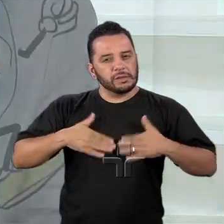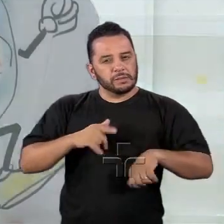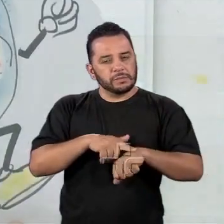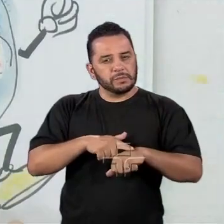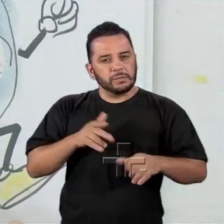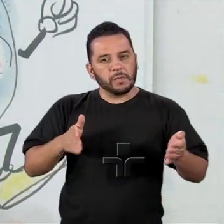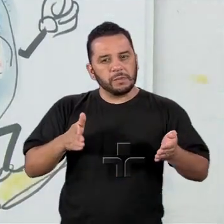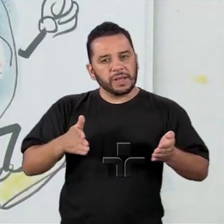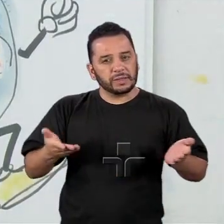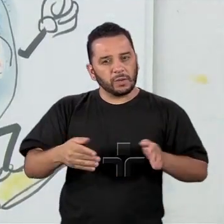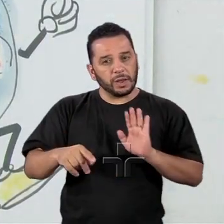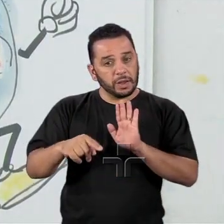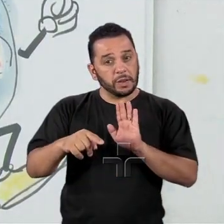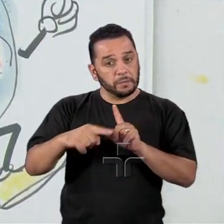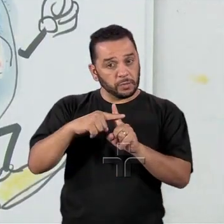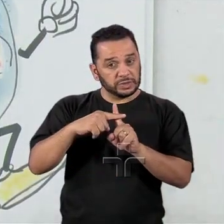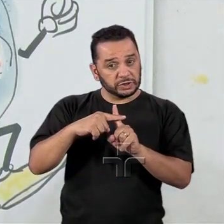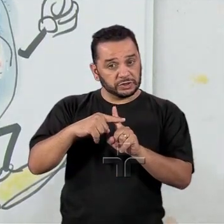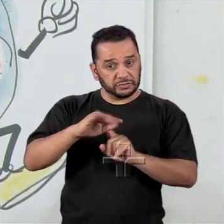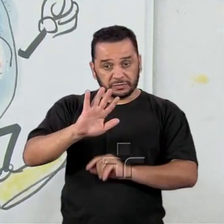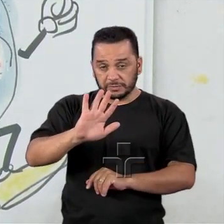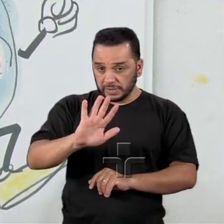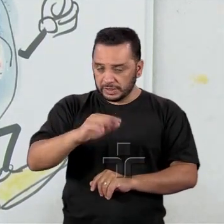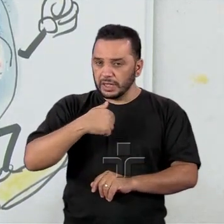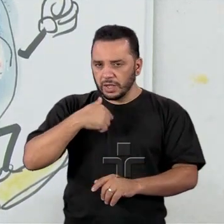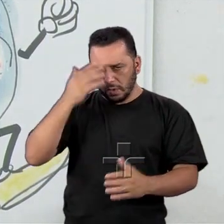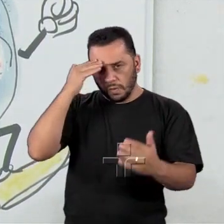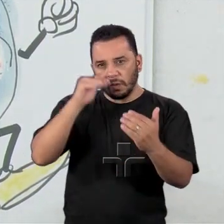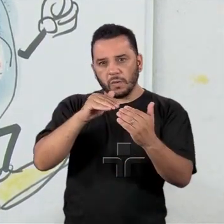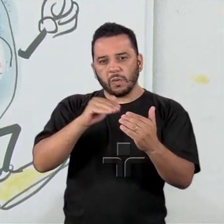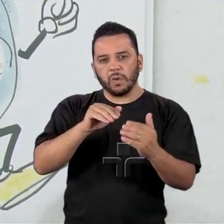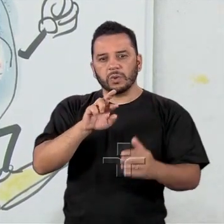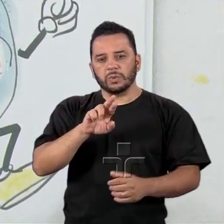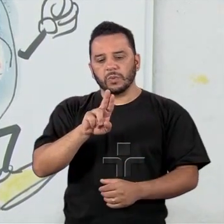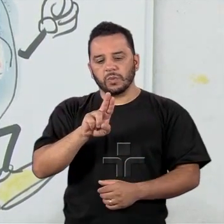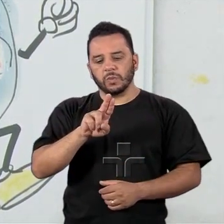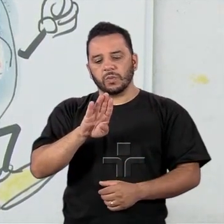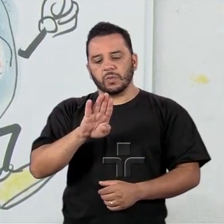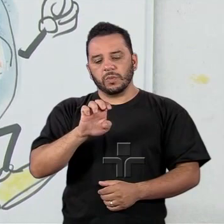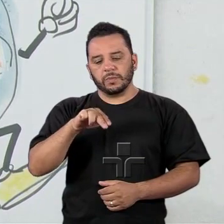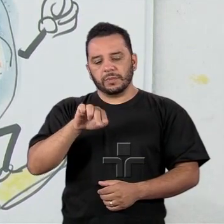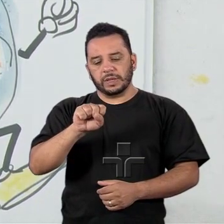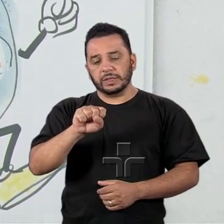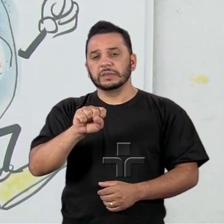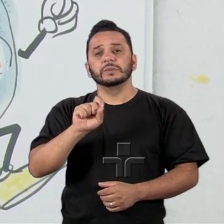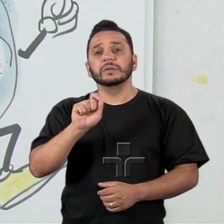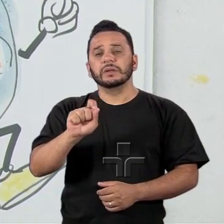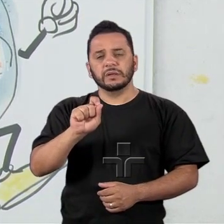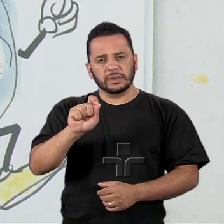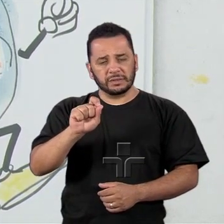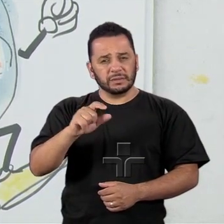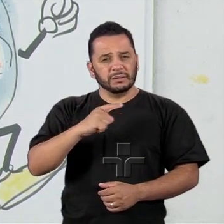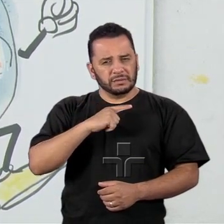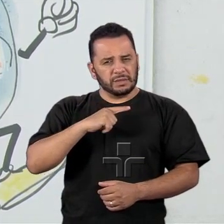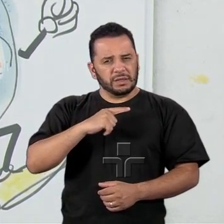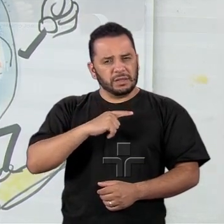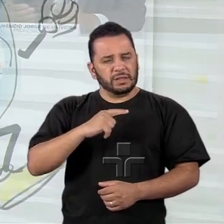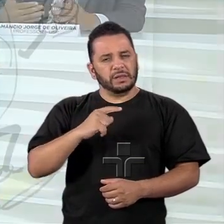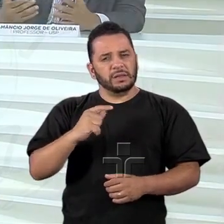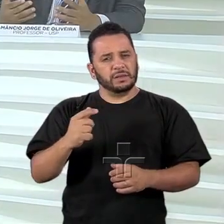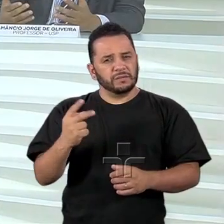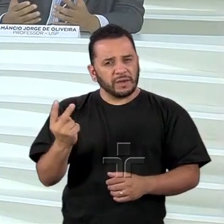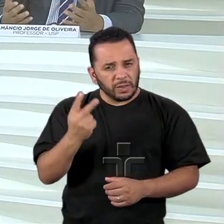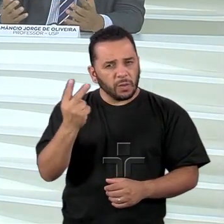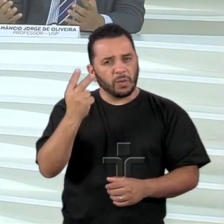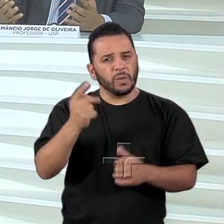positivo. Mas daí, e aí eu concordo com o Rubens, quer dizer, daí você ter agregação de valor e tecnologia,